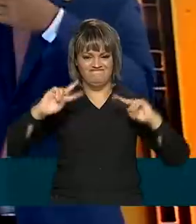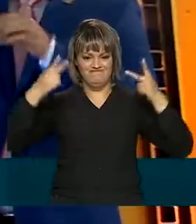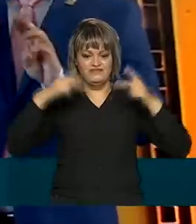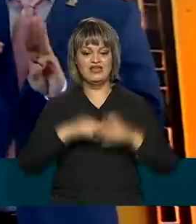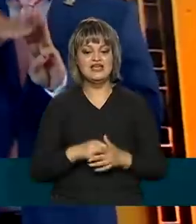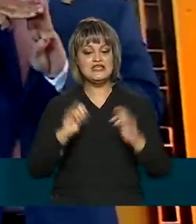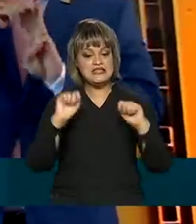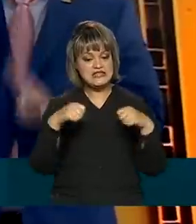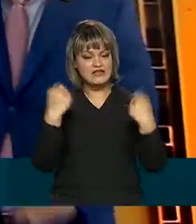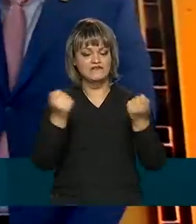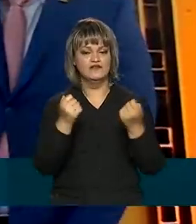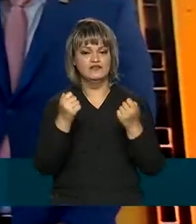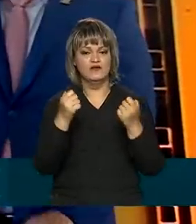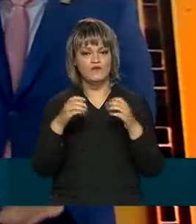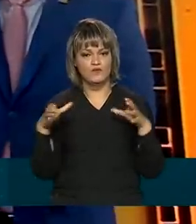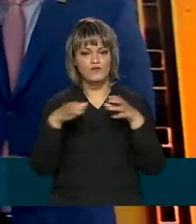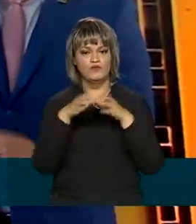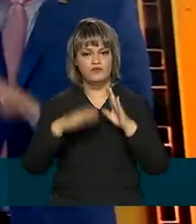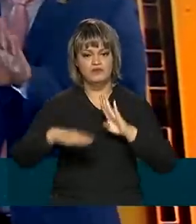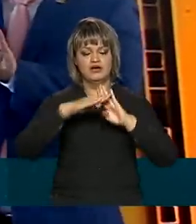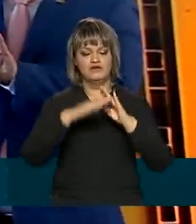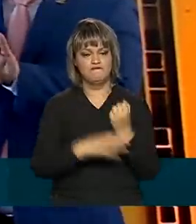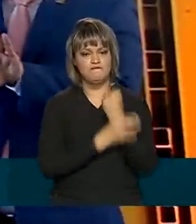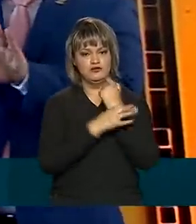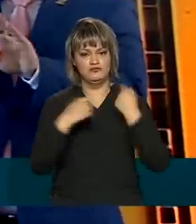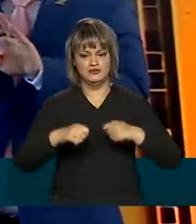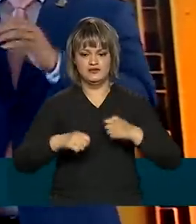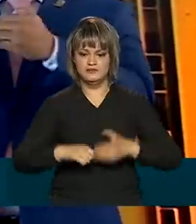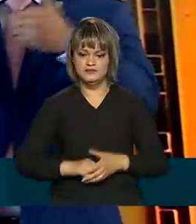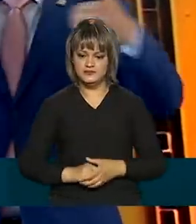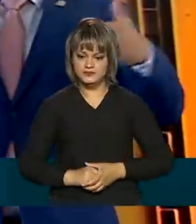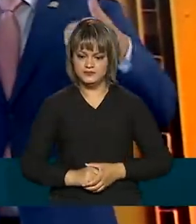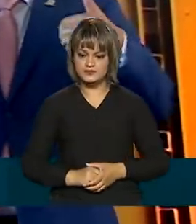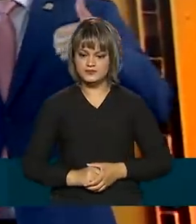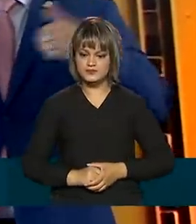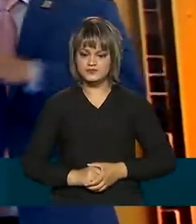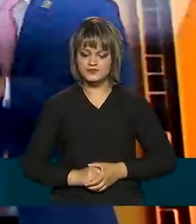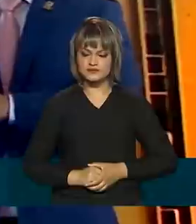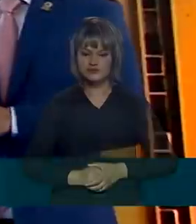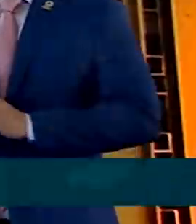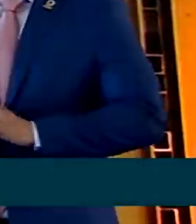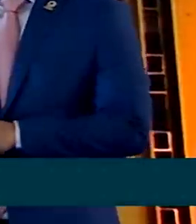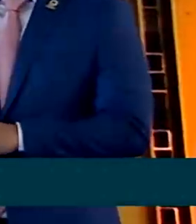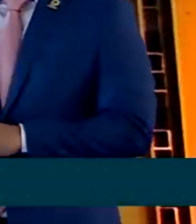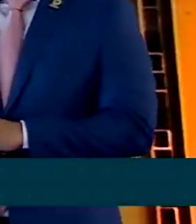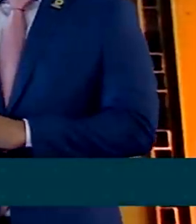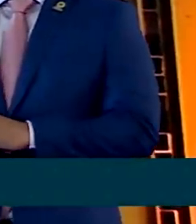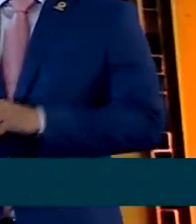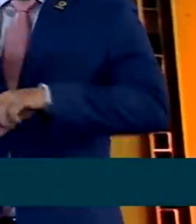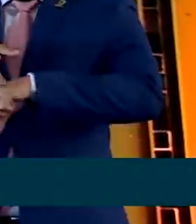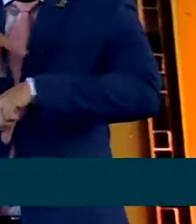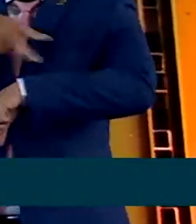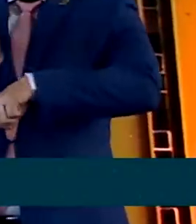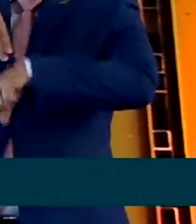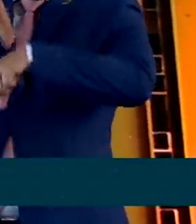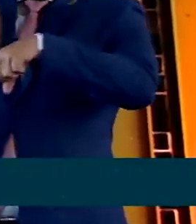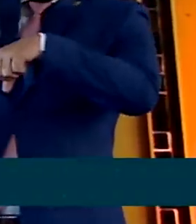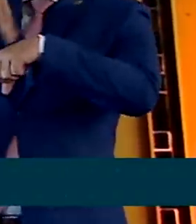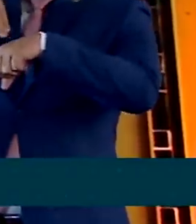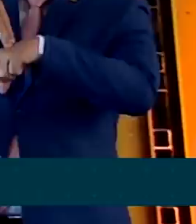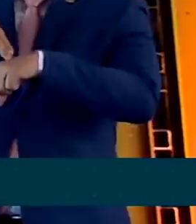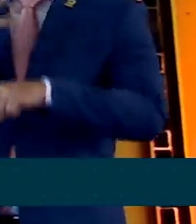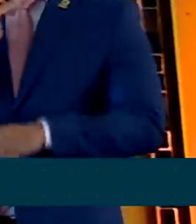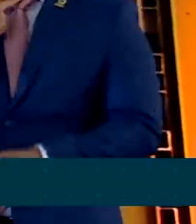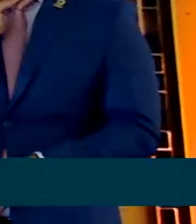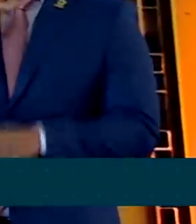o fortalecimento das Forças Armadas. Uma nação que se preze não pode